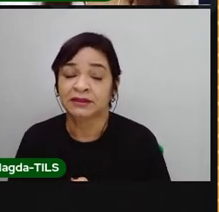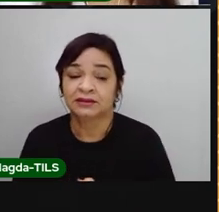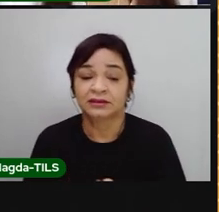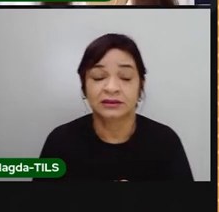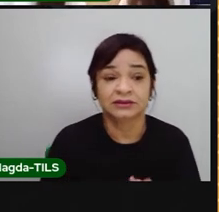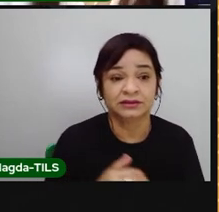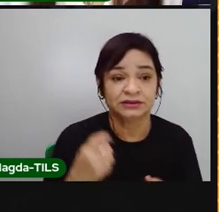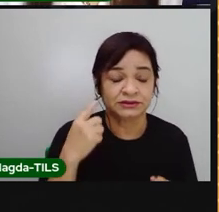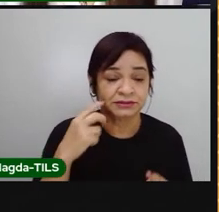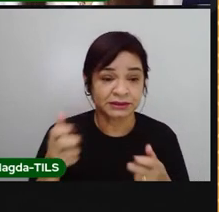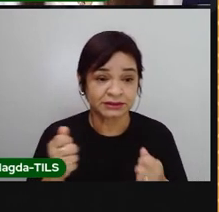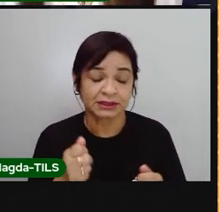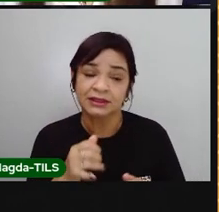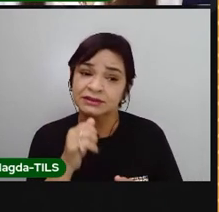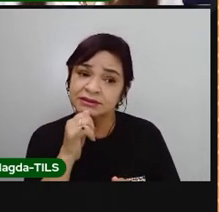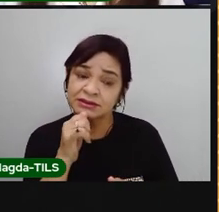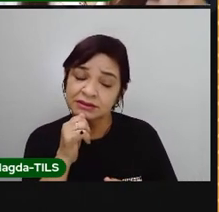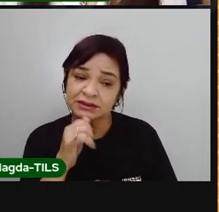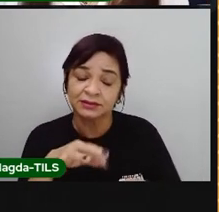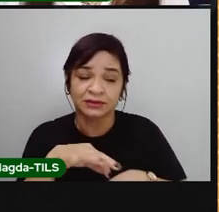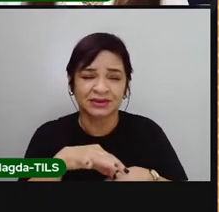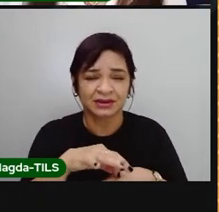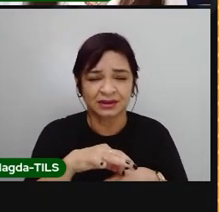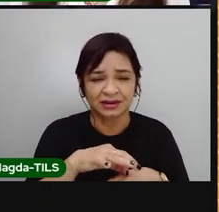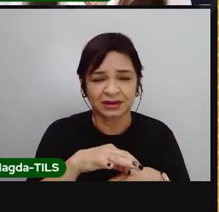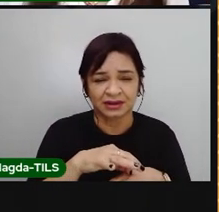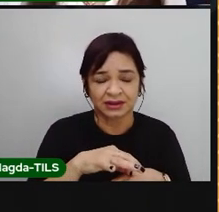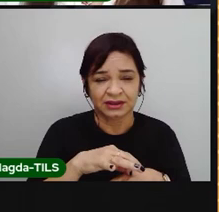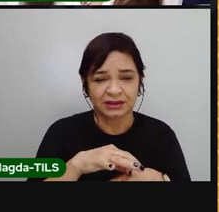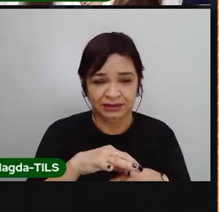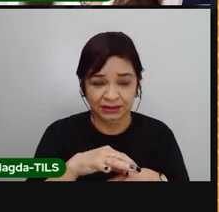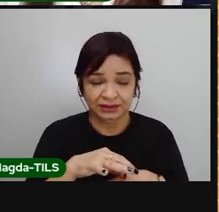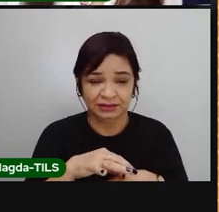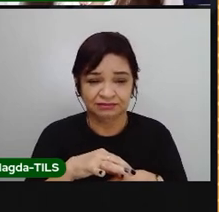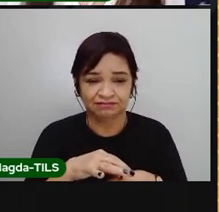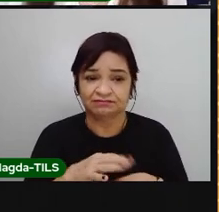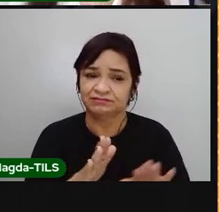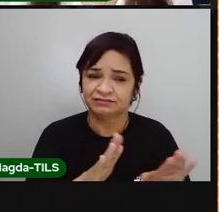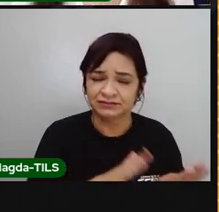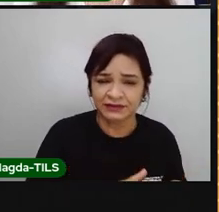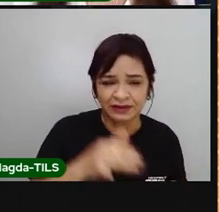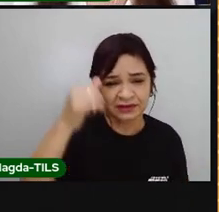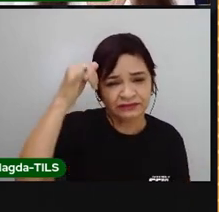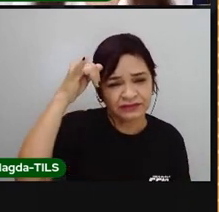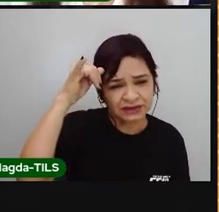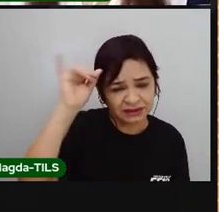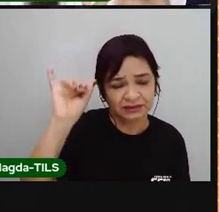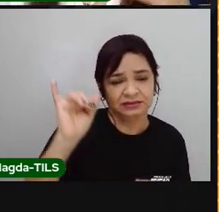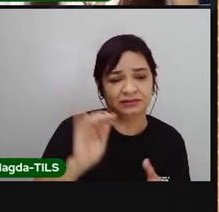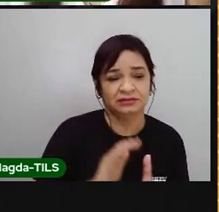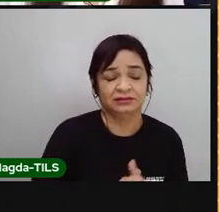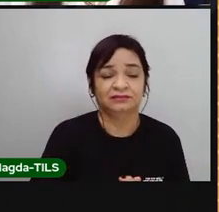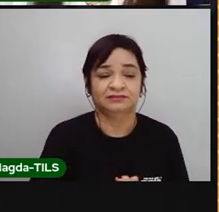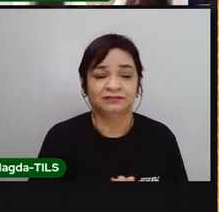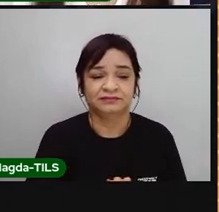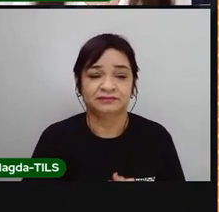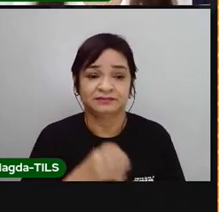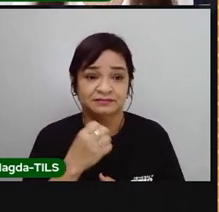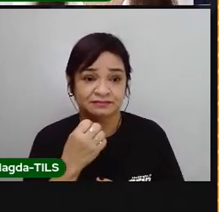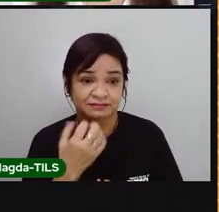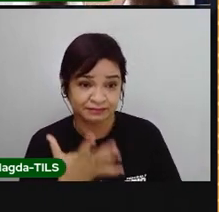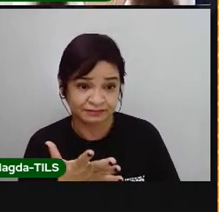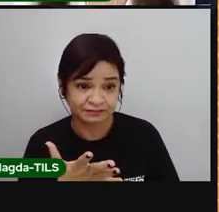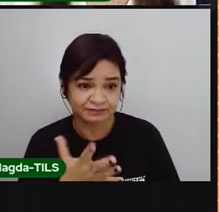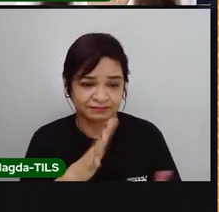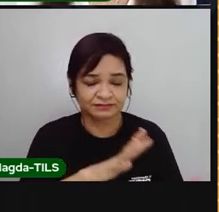nosso consumo de carne vermelha, isso vai fazer com que a produção lá diminua também. E isso vai